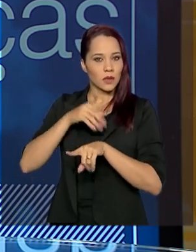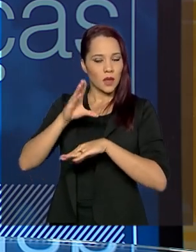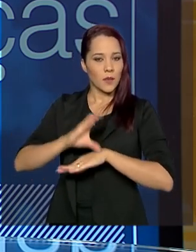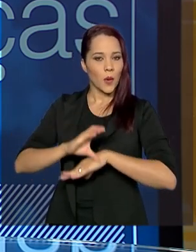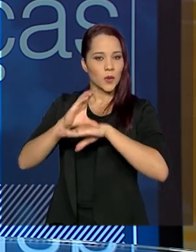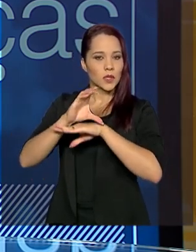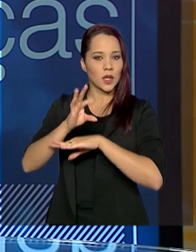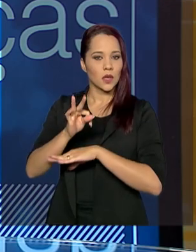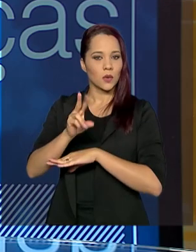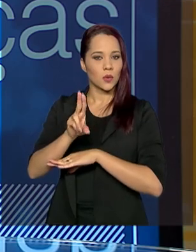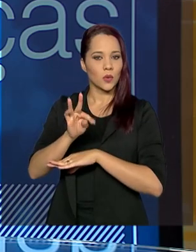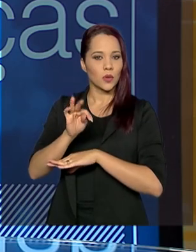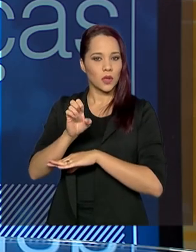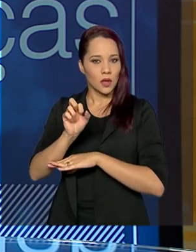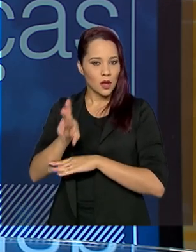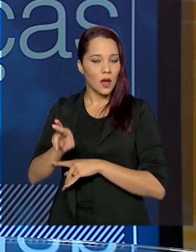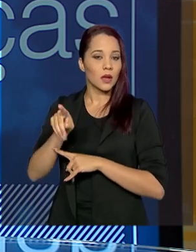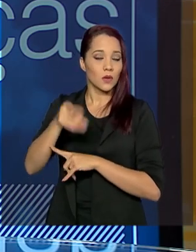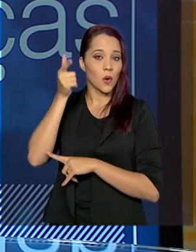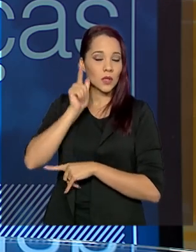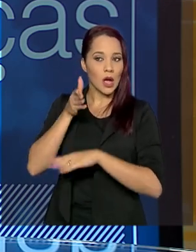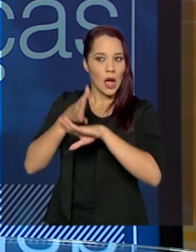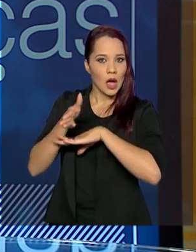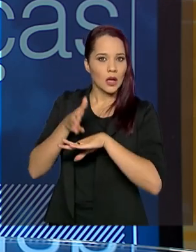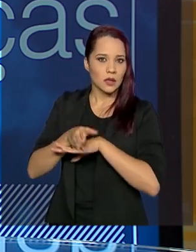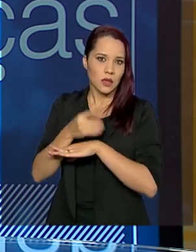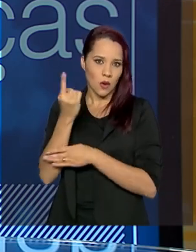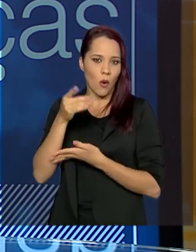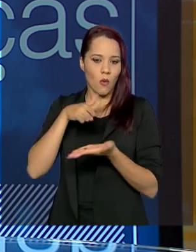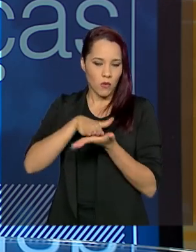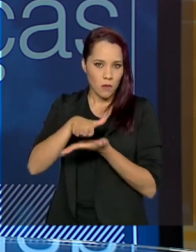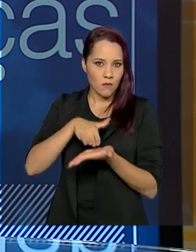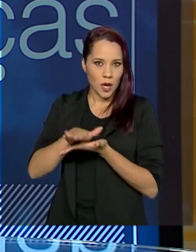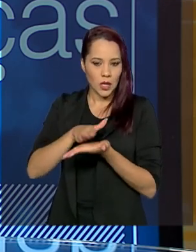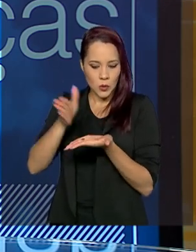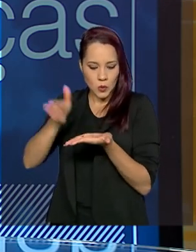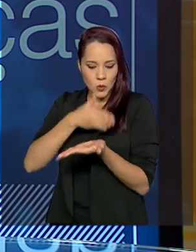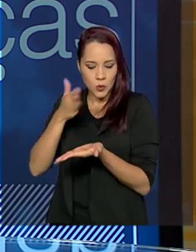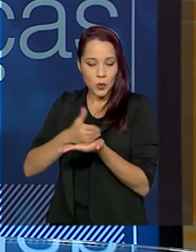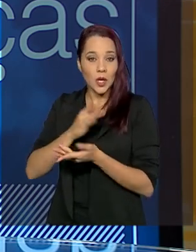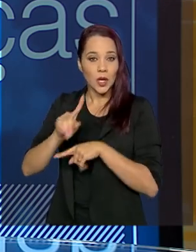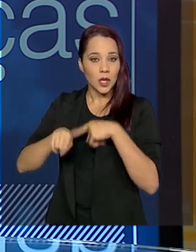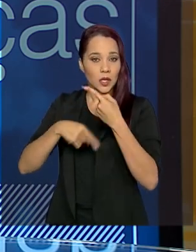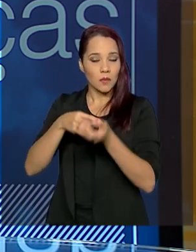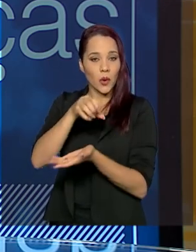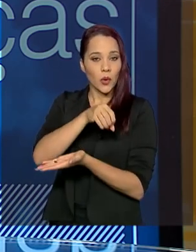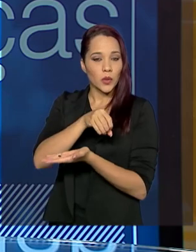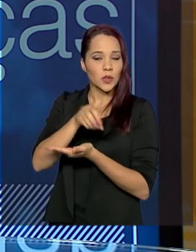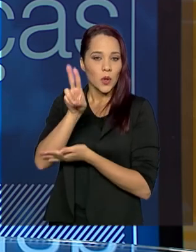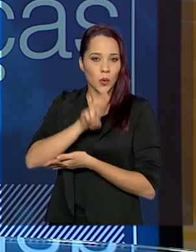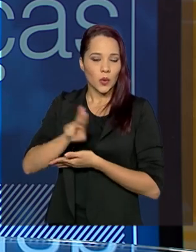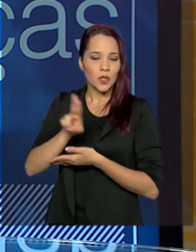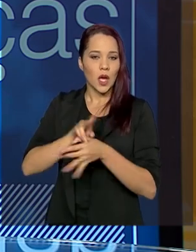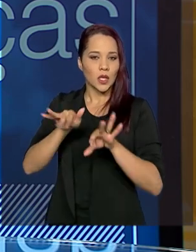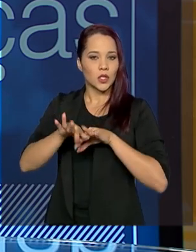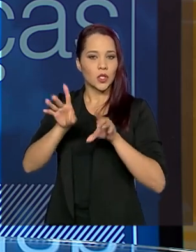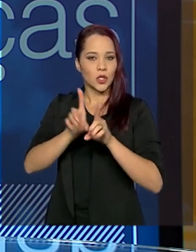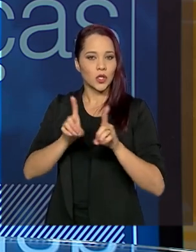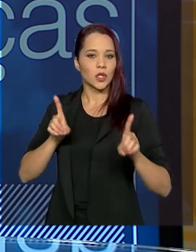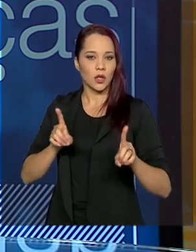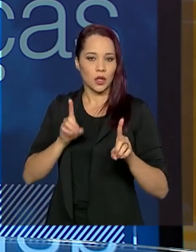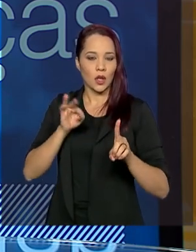tutelares, né? Para que eles tenham acesso, pelo menos, a uma versão impressa. E possam depois utilizar a versão digital